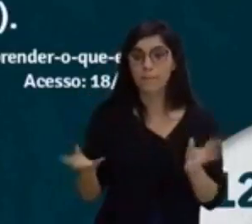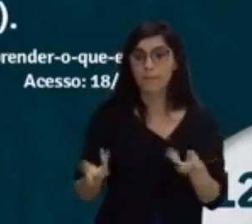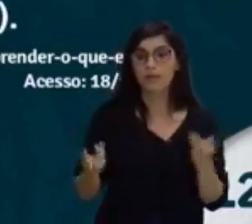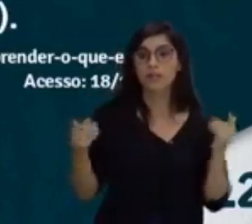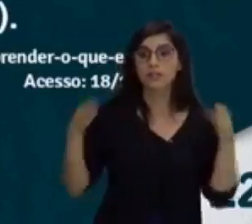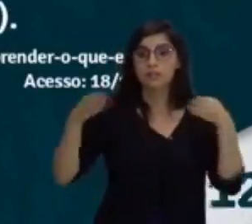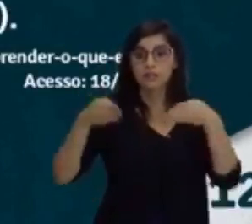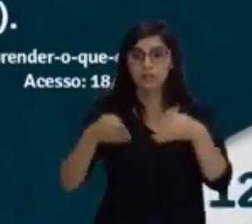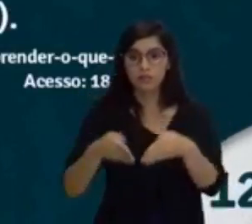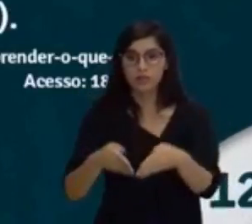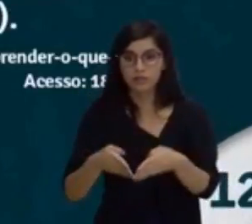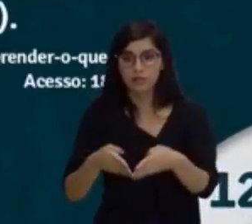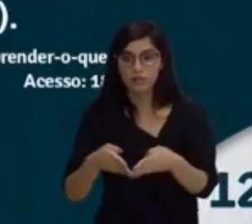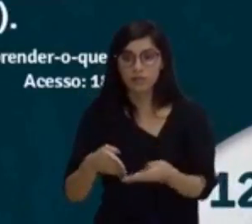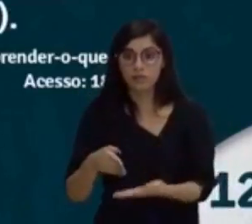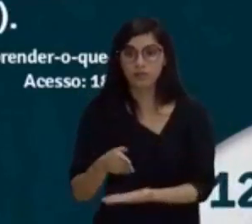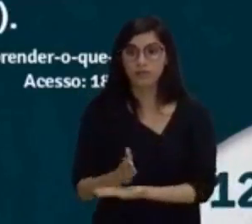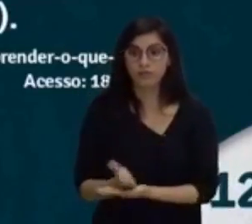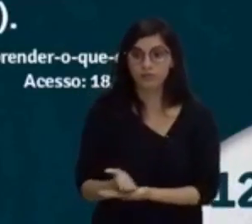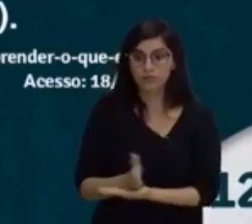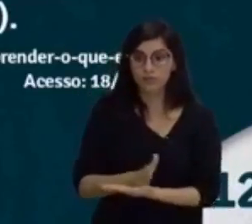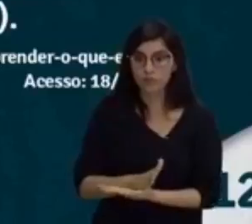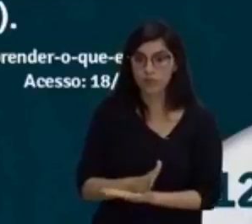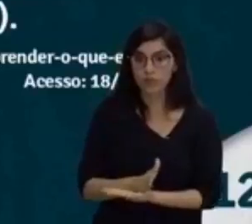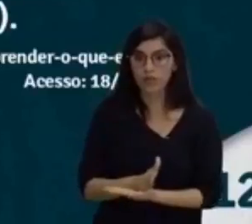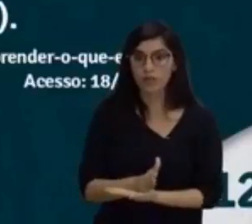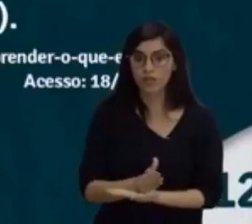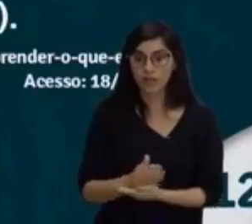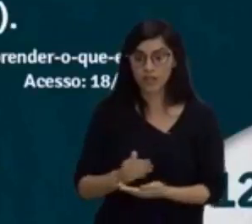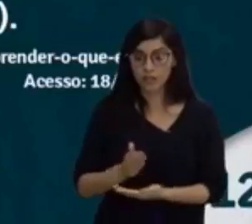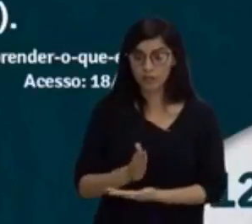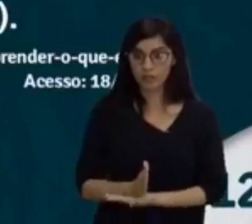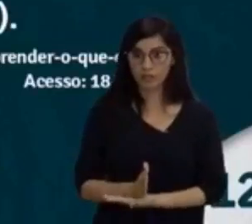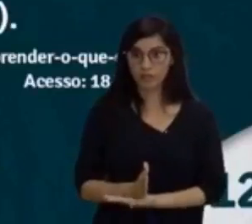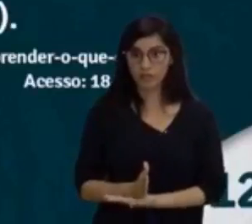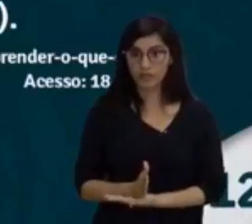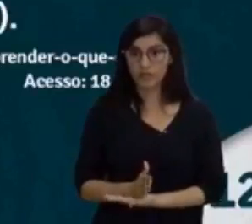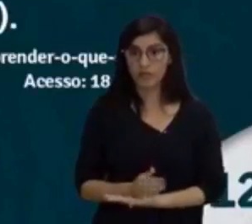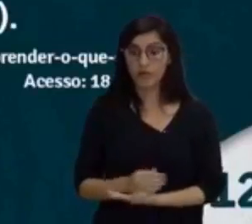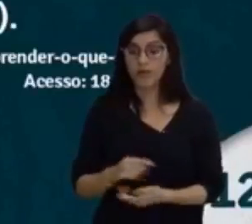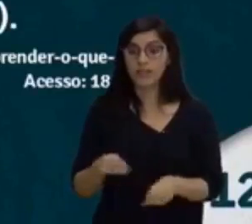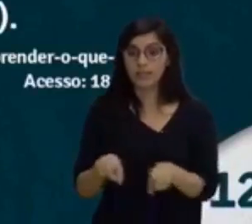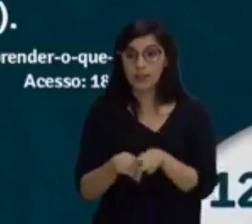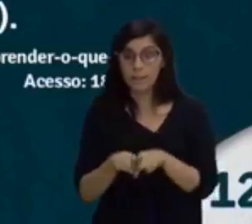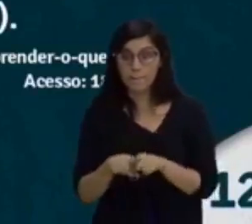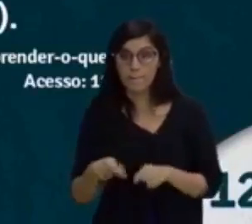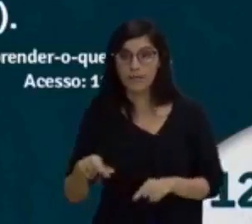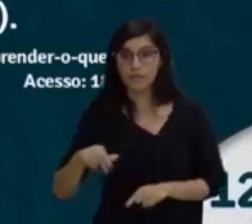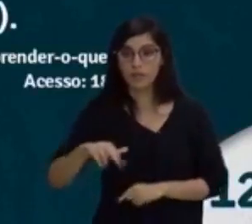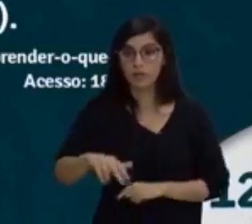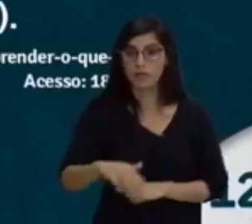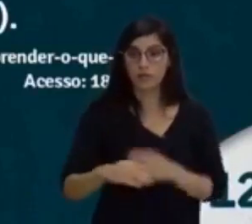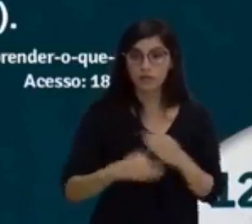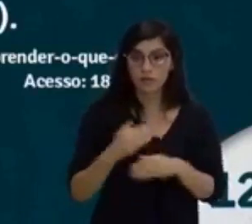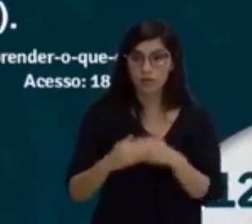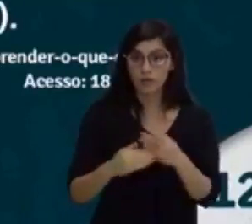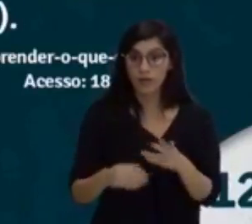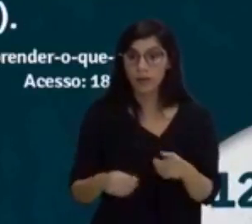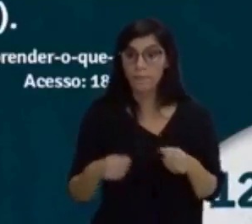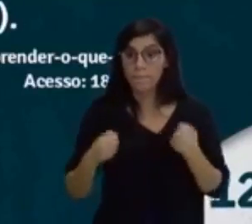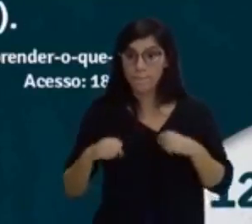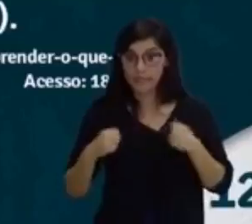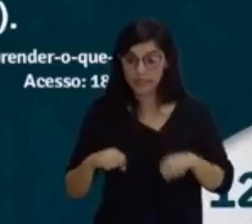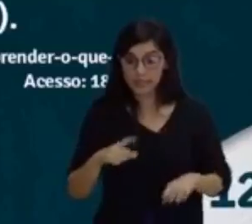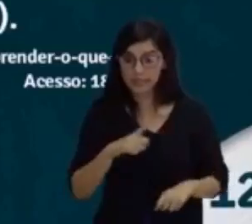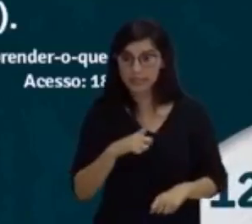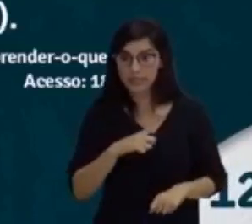estabilização e até mesmo uma de deslocamento. Se você não desenvolver, por exemplo, força muscular explosiva,